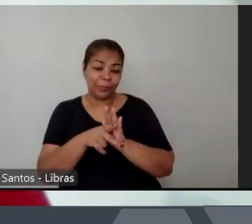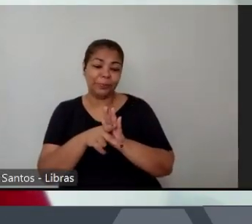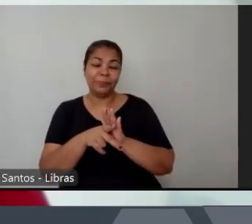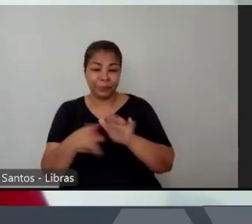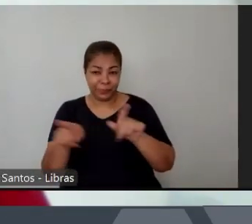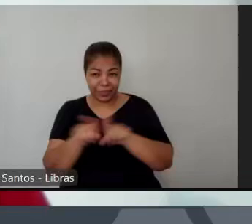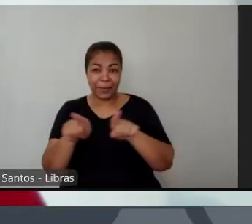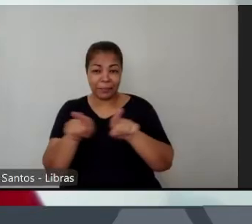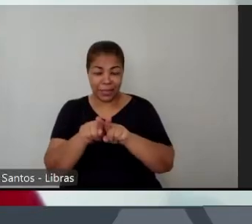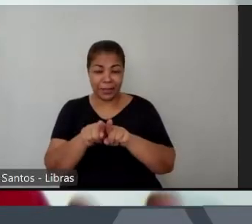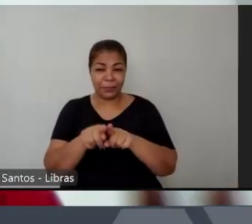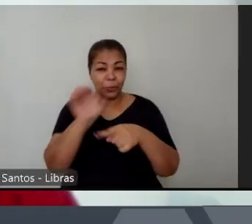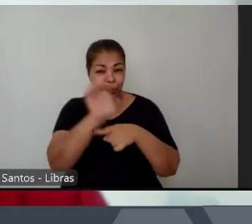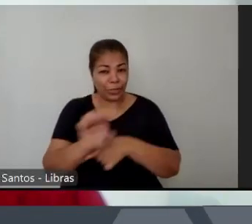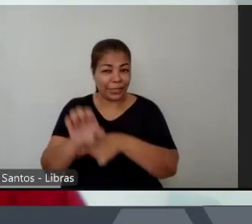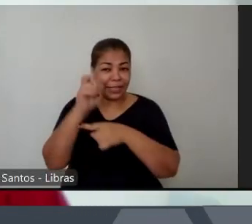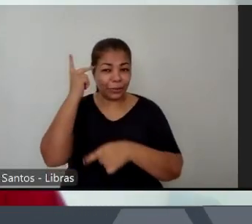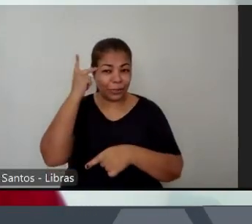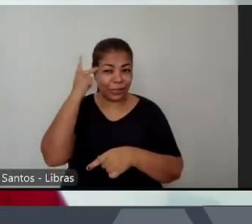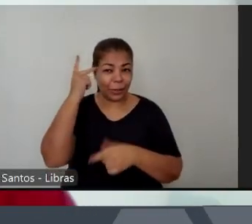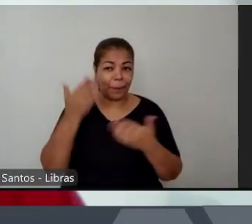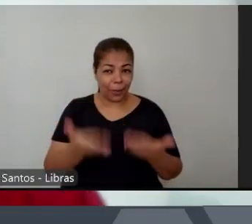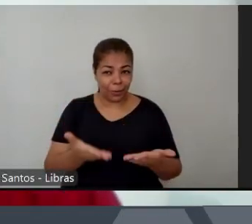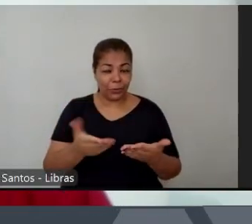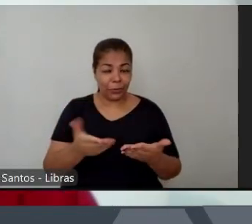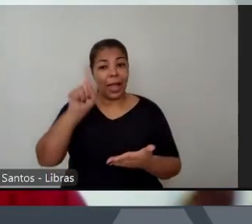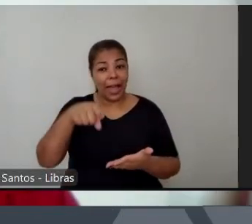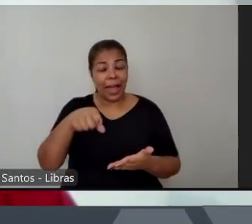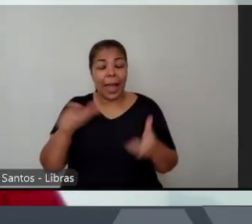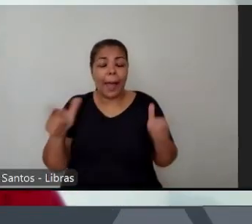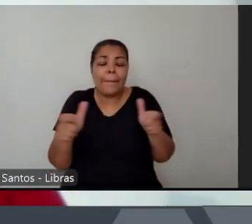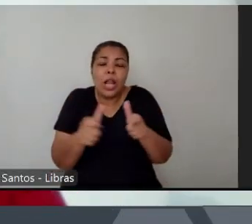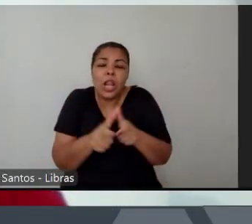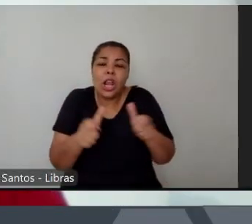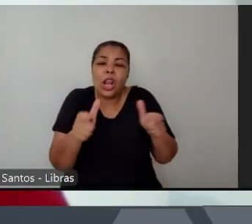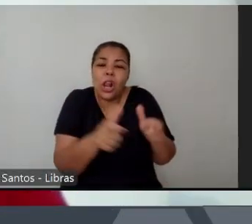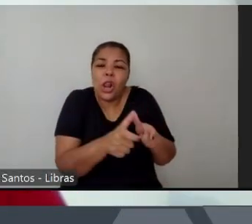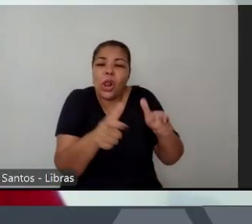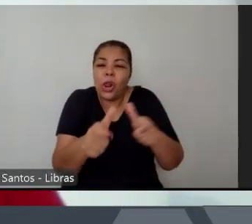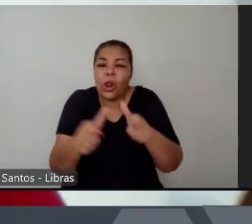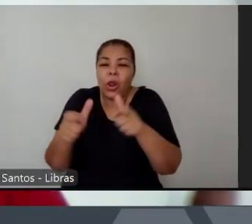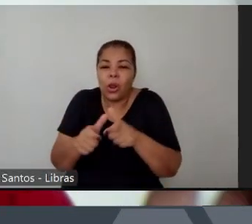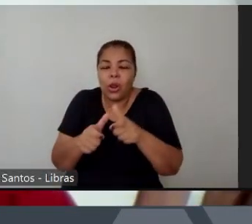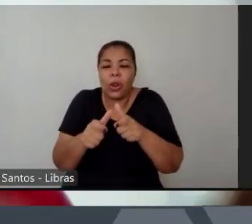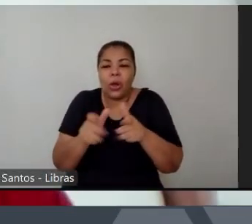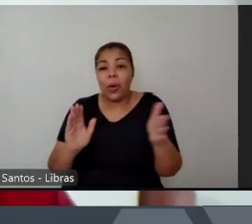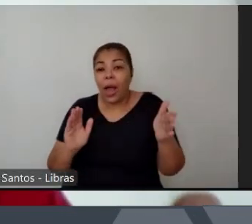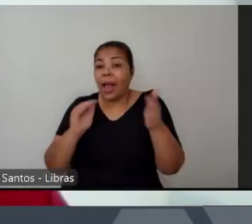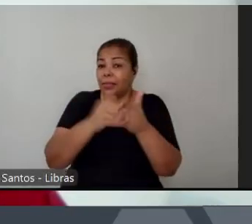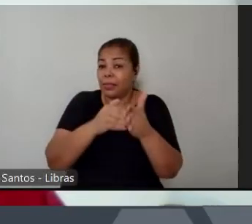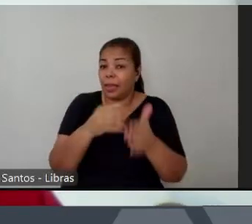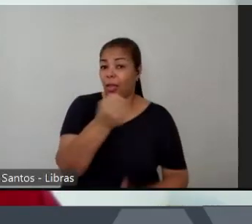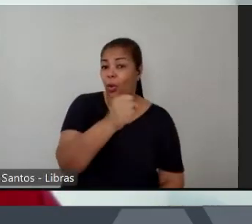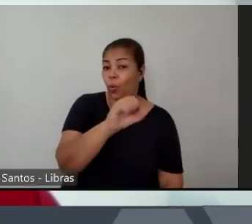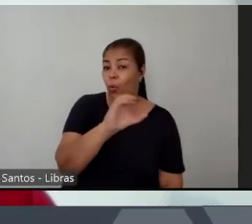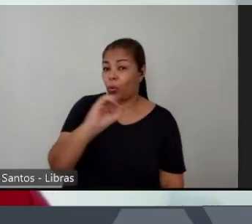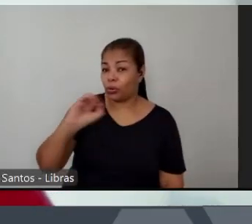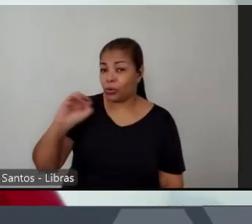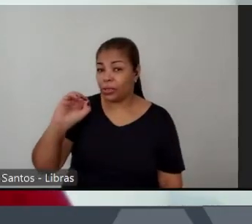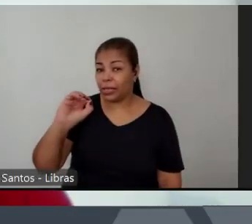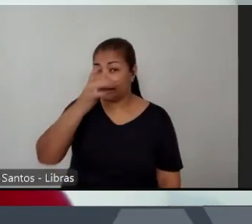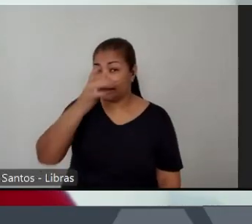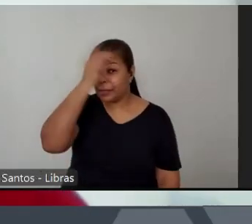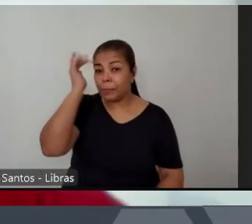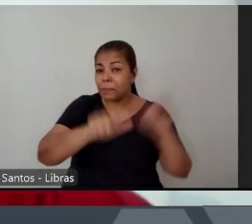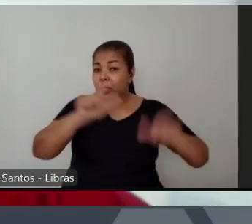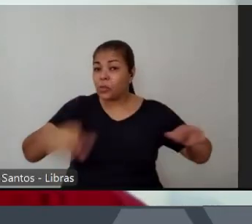que são unidades menores com no máximo 800 presos espalhadas pelo Estado